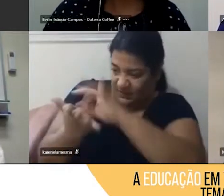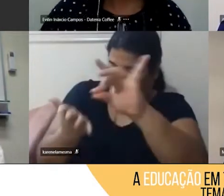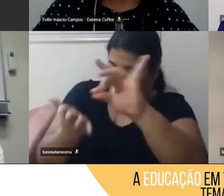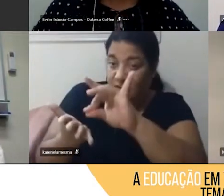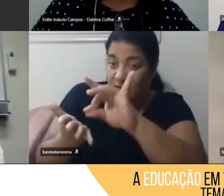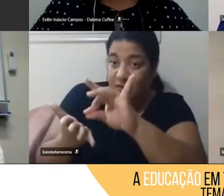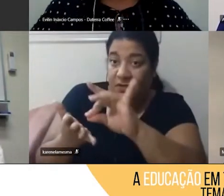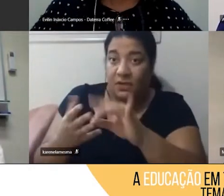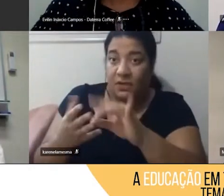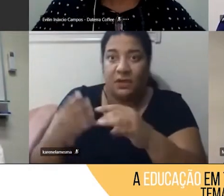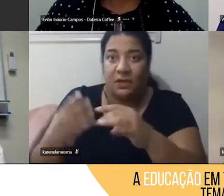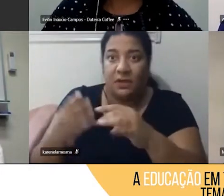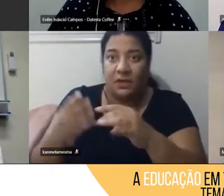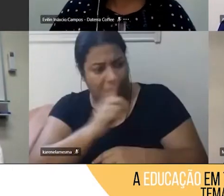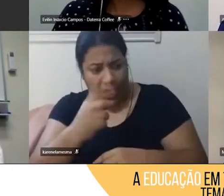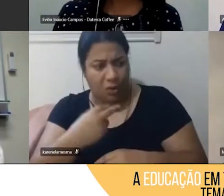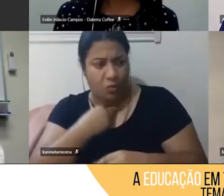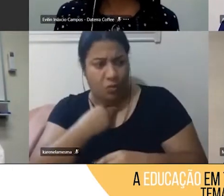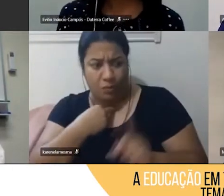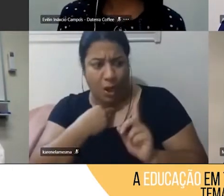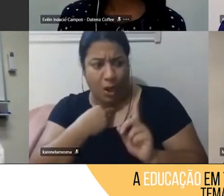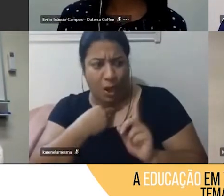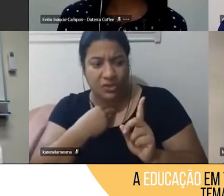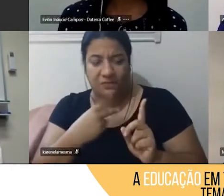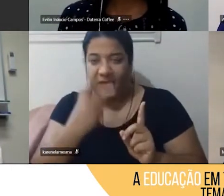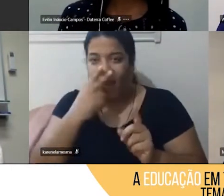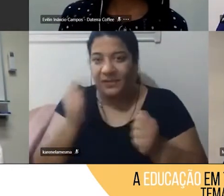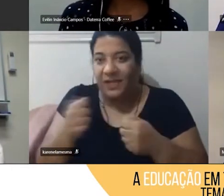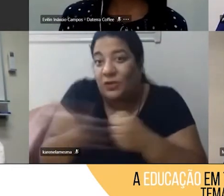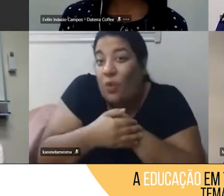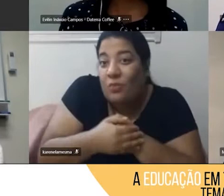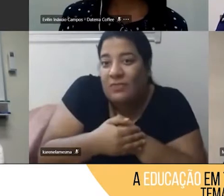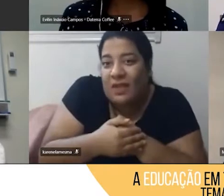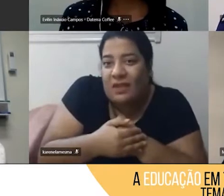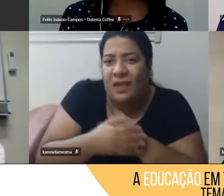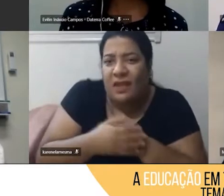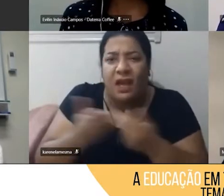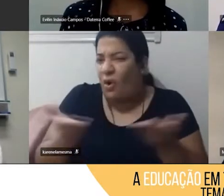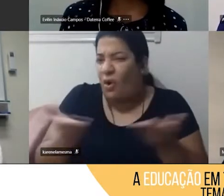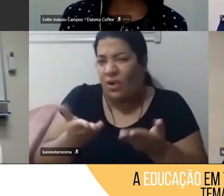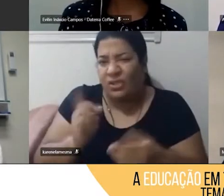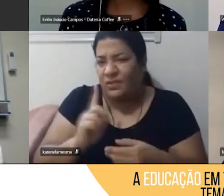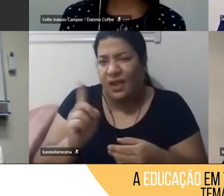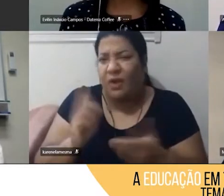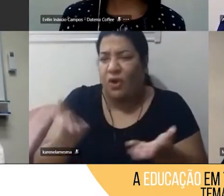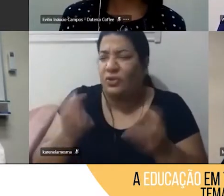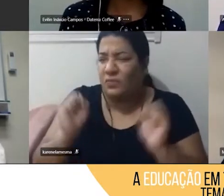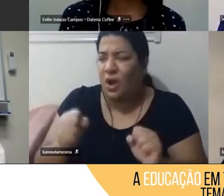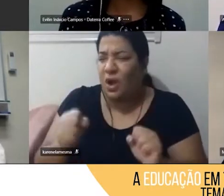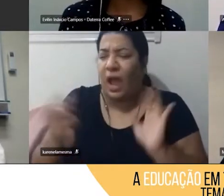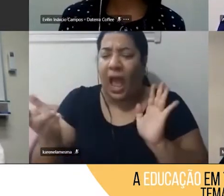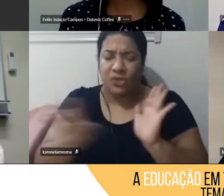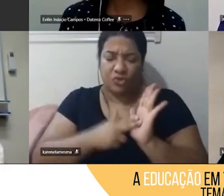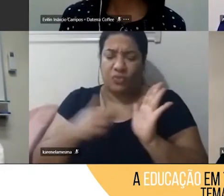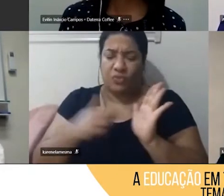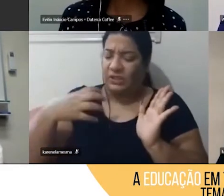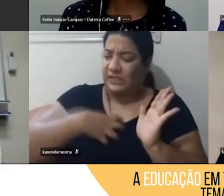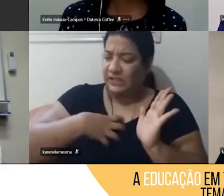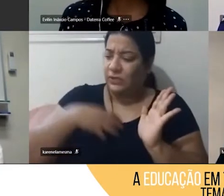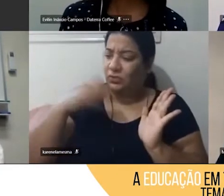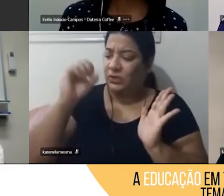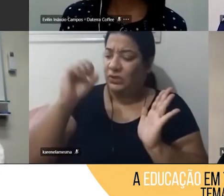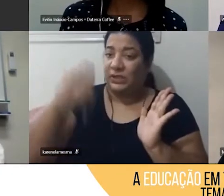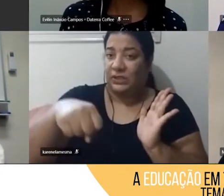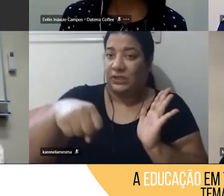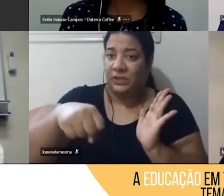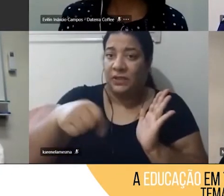ruim, né. Não, mas hoje nós já sabemos e já assumimos que sentimos todas as emoções. E aí, o que a gente